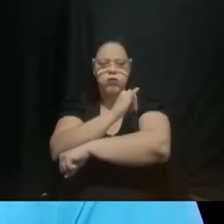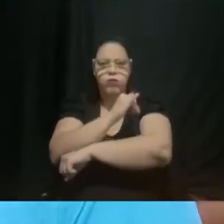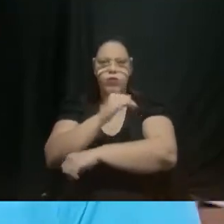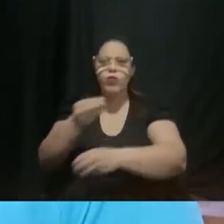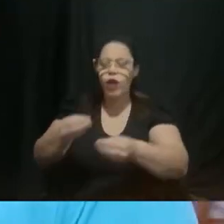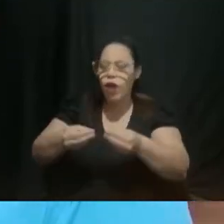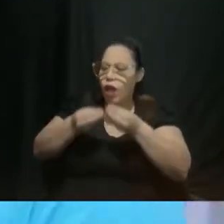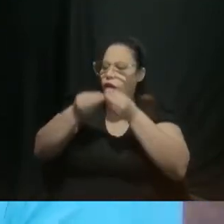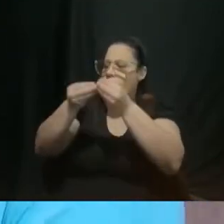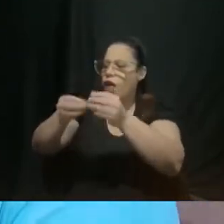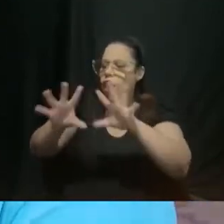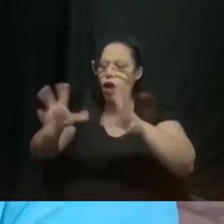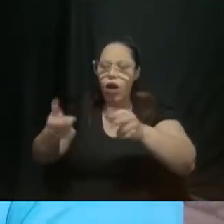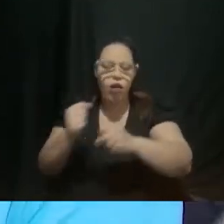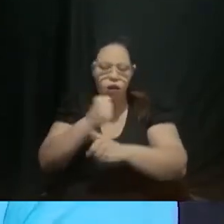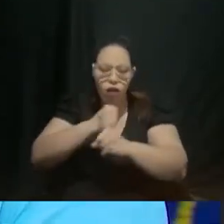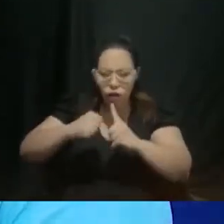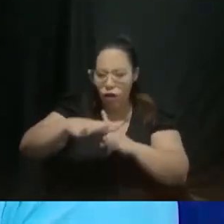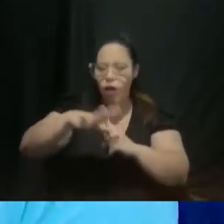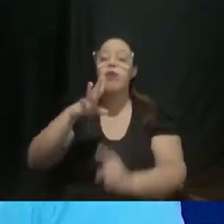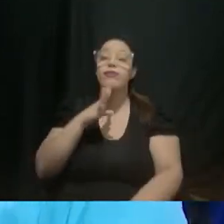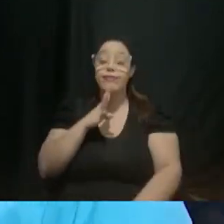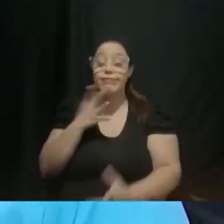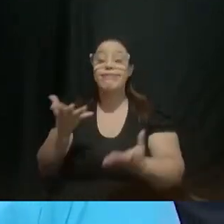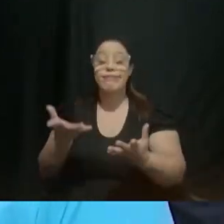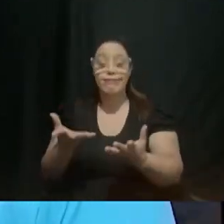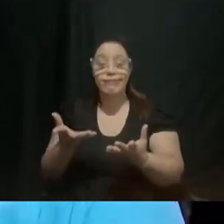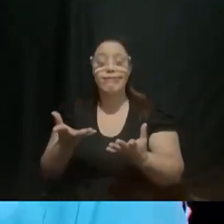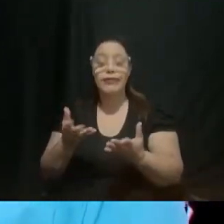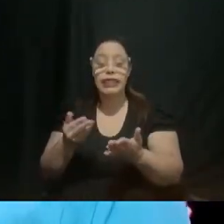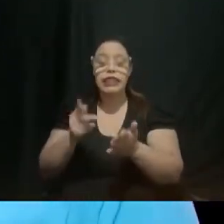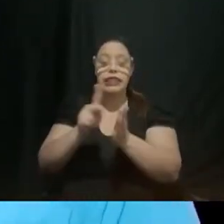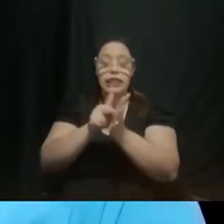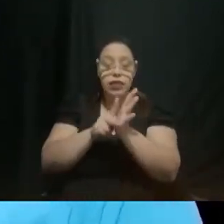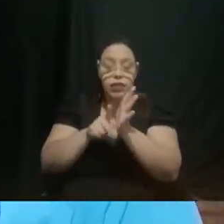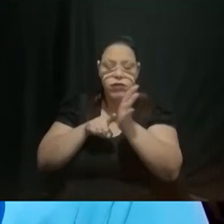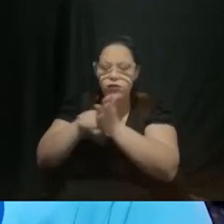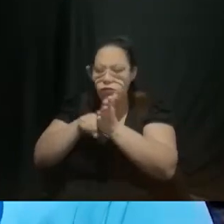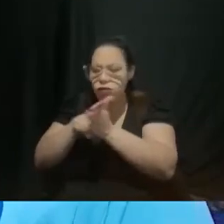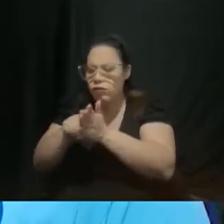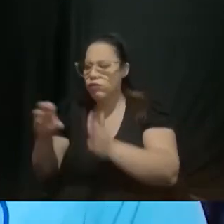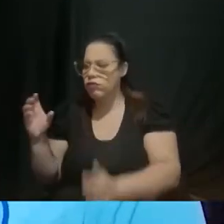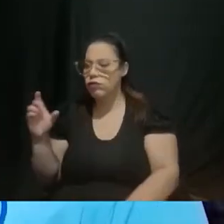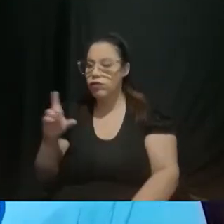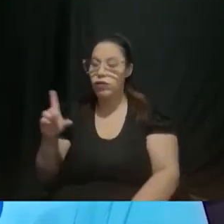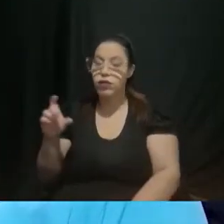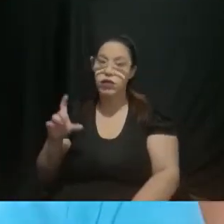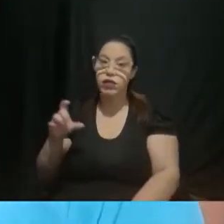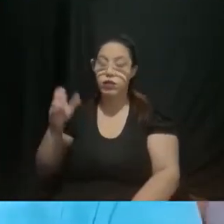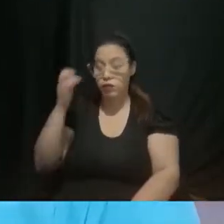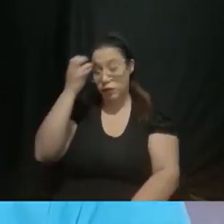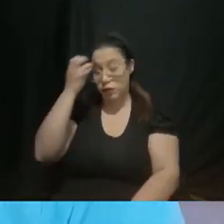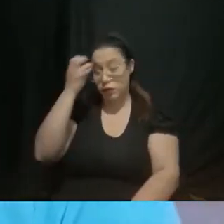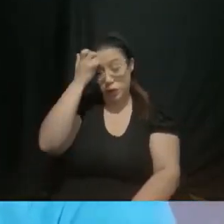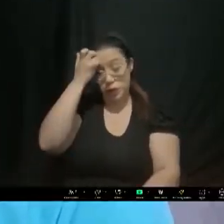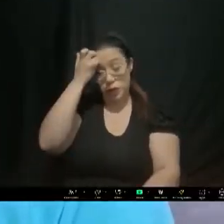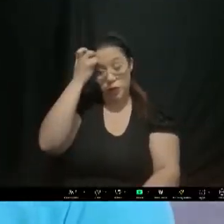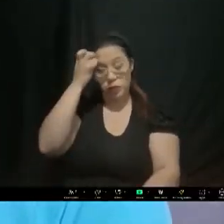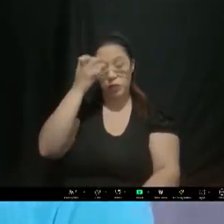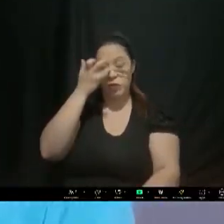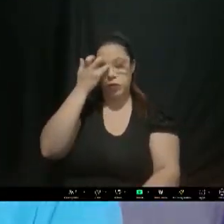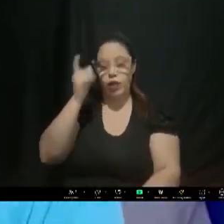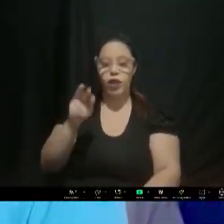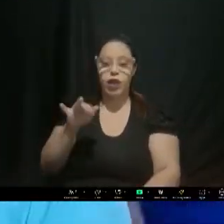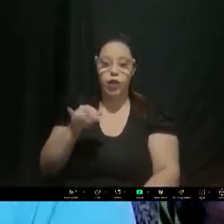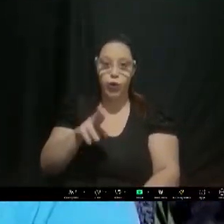esse conhecimento que é pautado nas pesquisas científicas no que a gente tem de mais atual na literatura também para que a gente possa